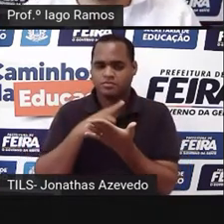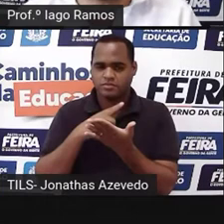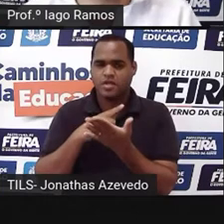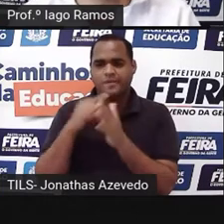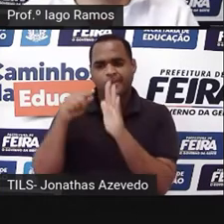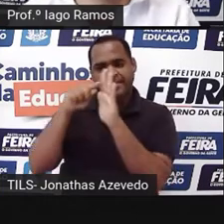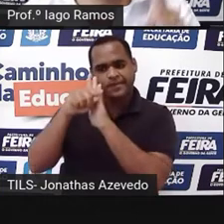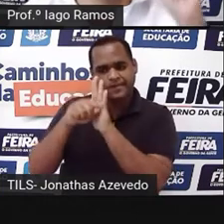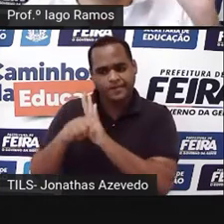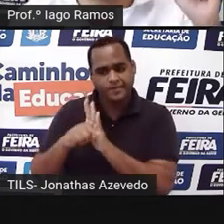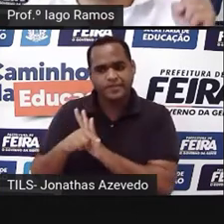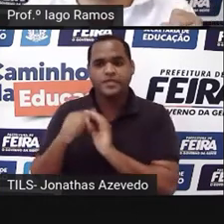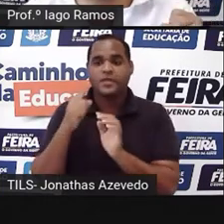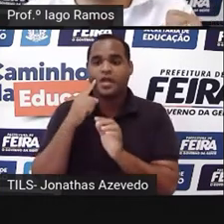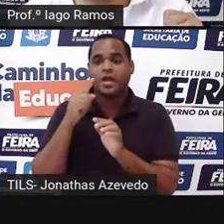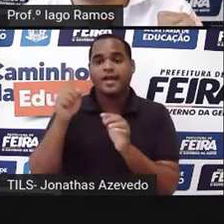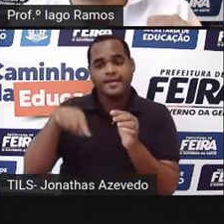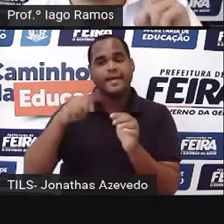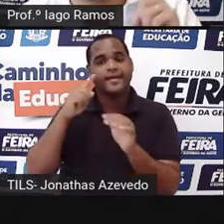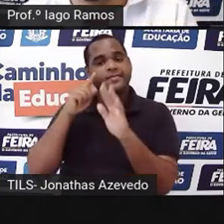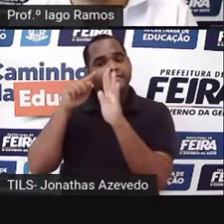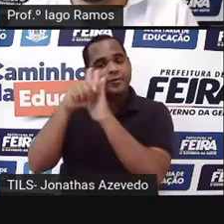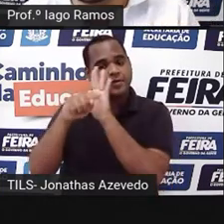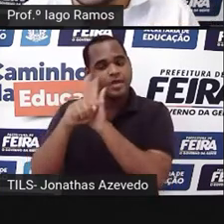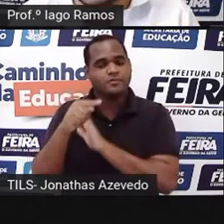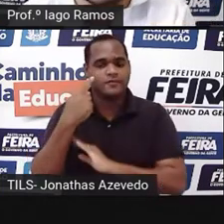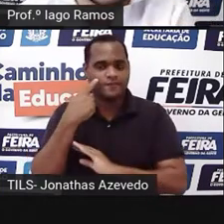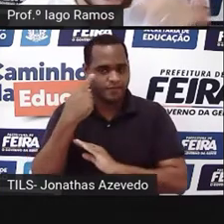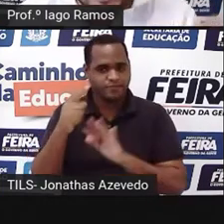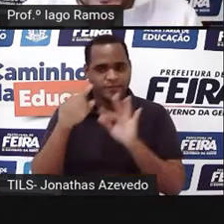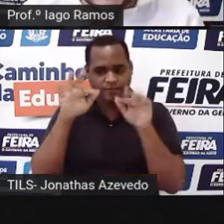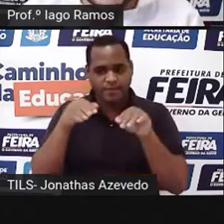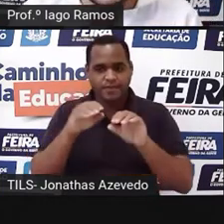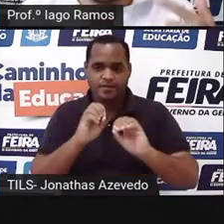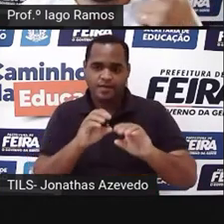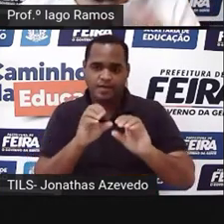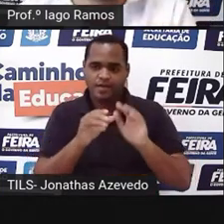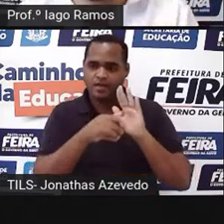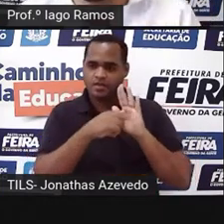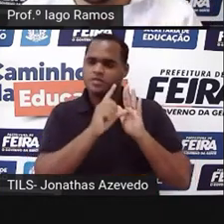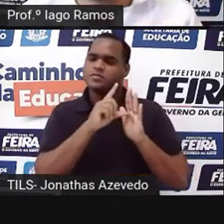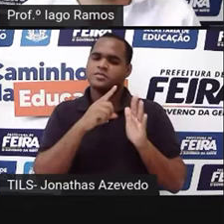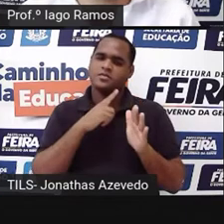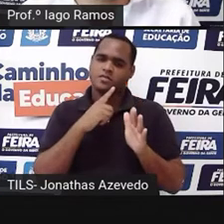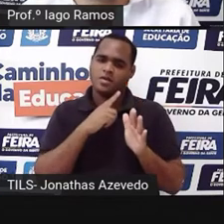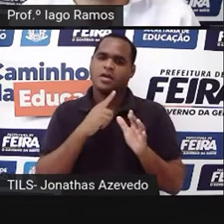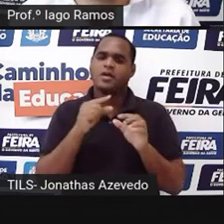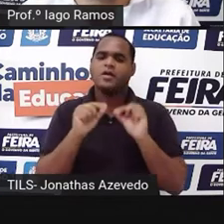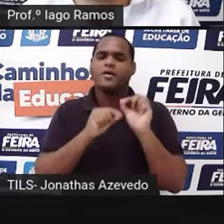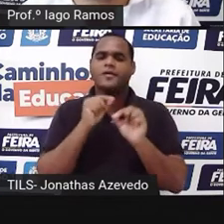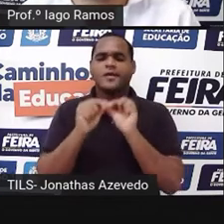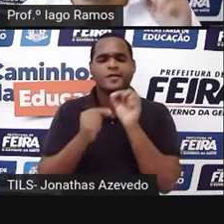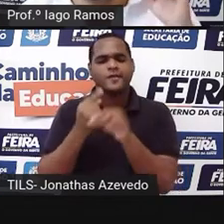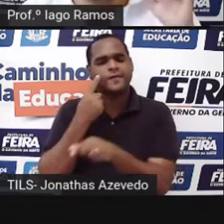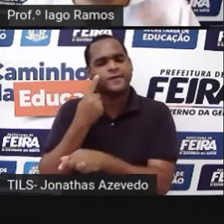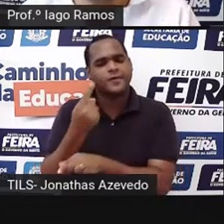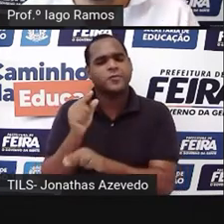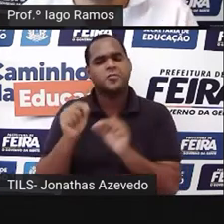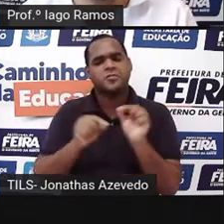você algo que a gente já viu aqui. Na última aula, antes dessa, a gente viu isso daqui, olha só.